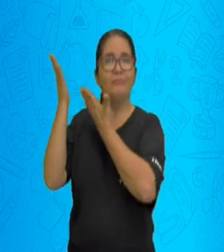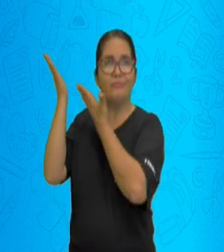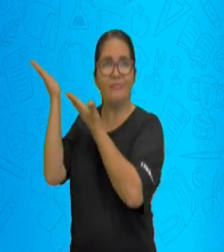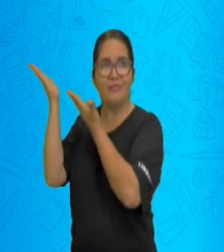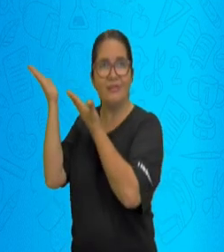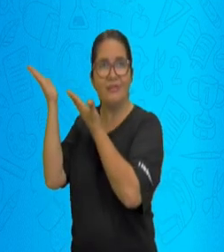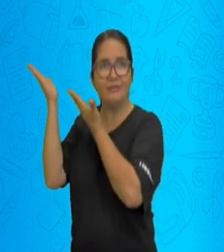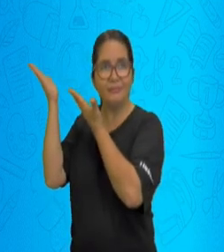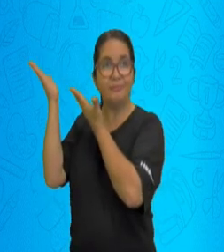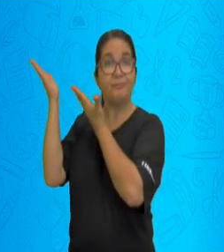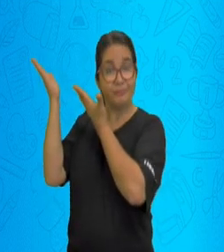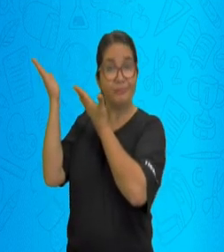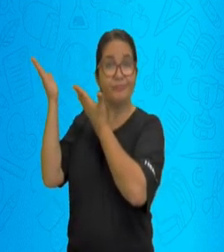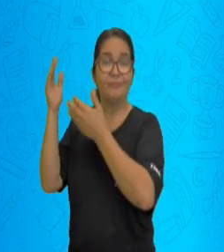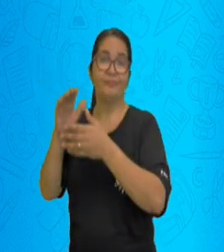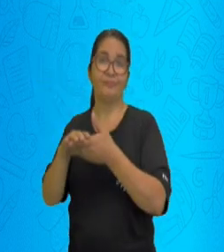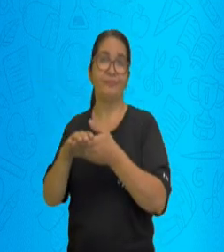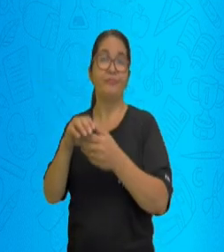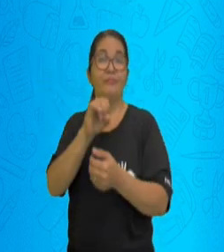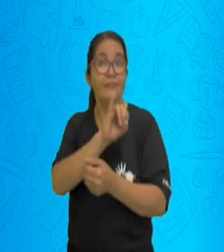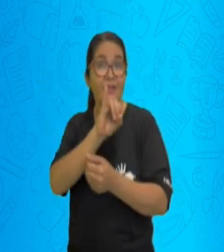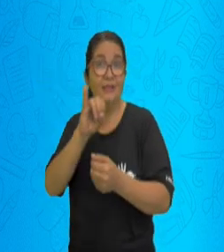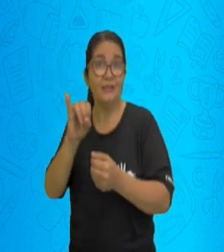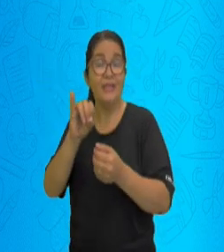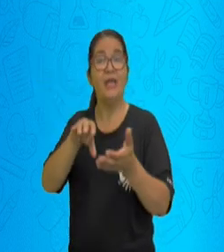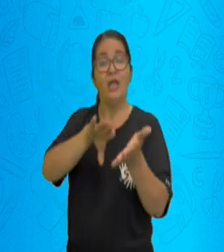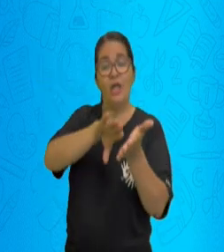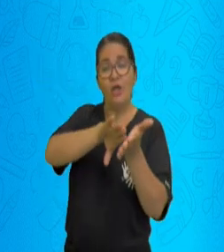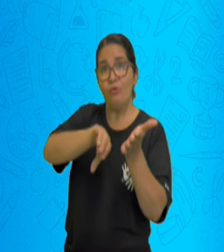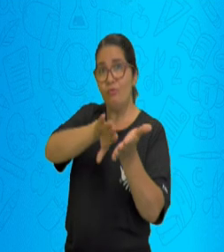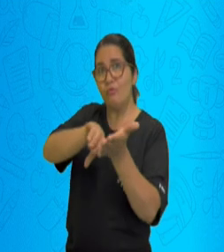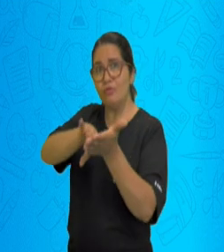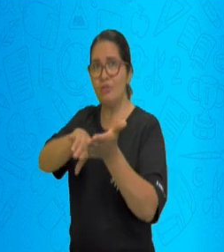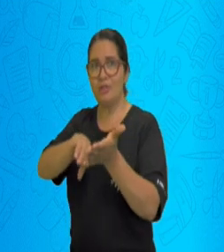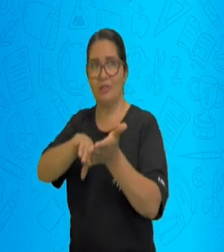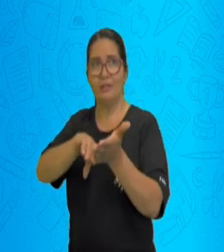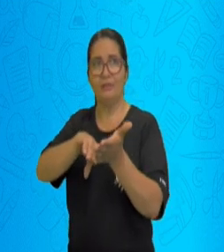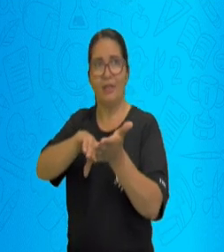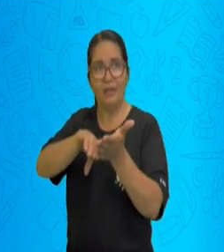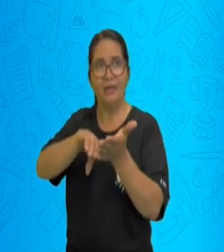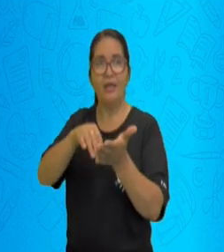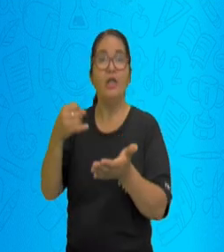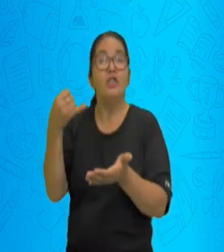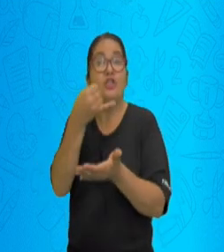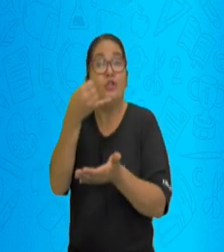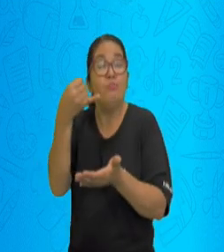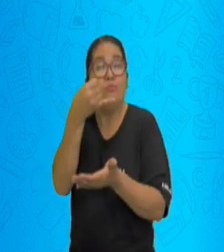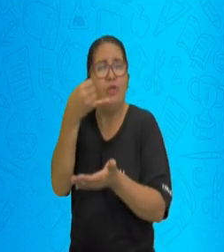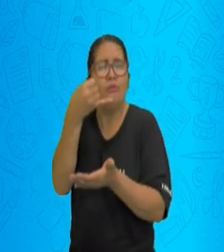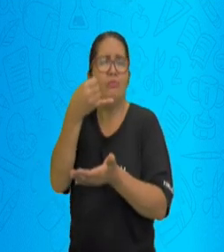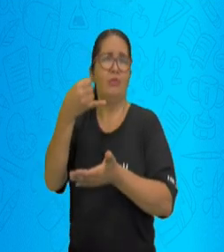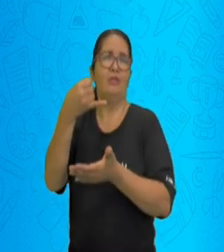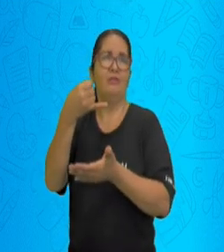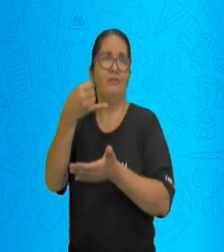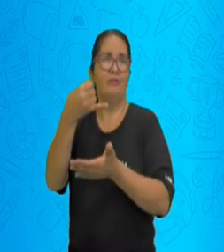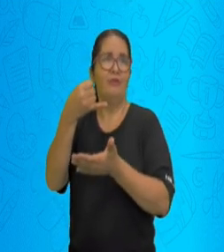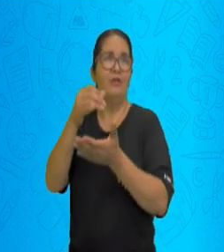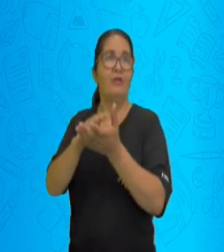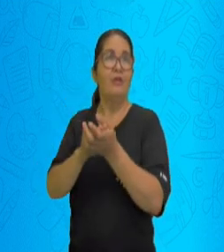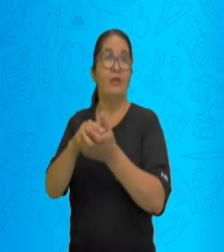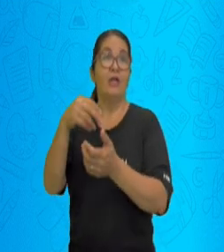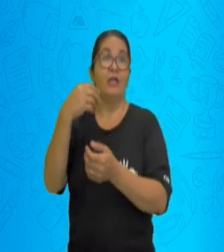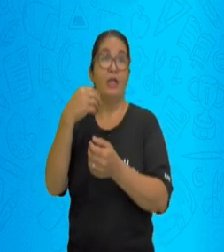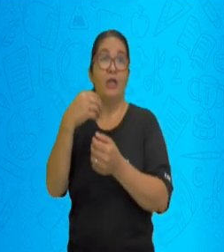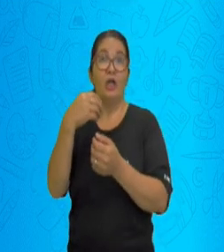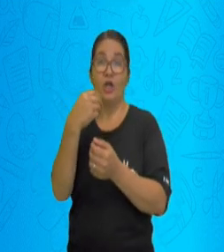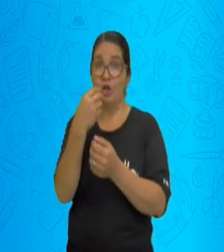cada lado, vamos ter esse sistema de igualdade, de equilíbrio? Vamos ver, então. Ele nos dá duas possibilidades. Se eu tiro